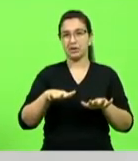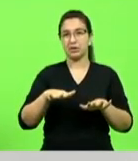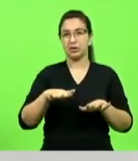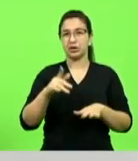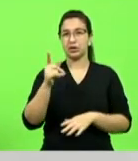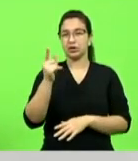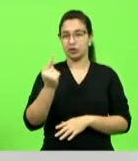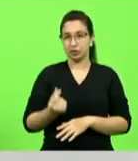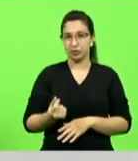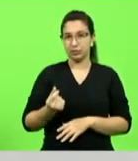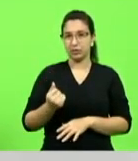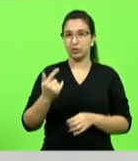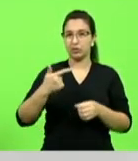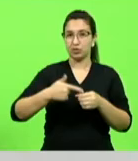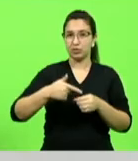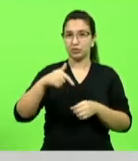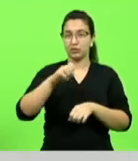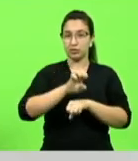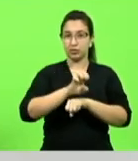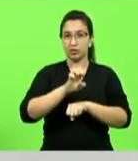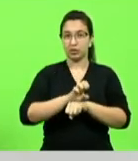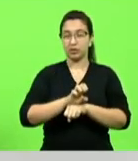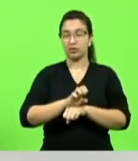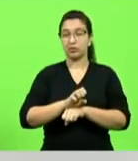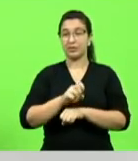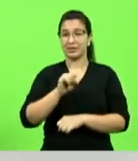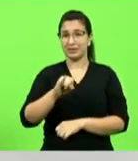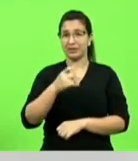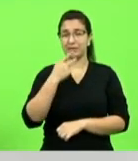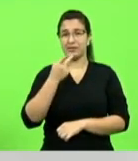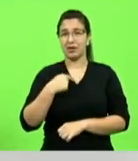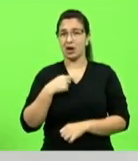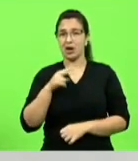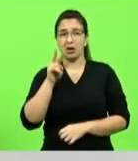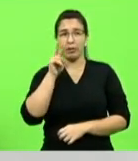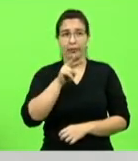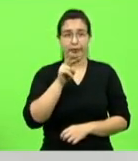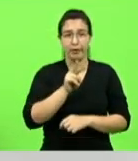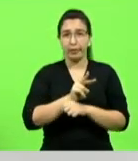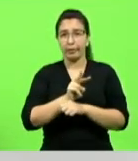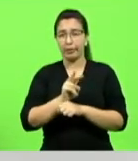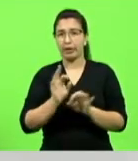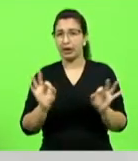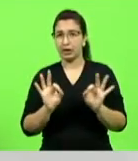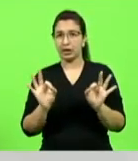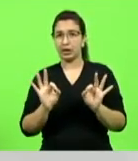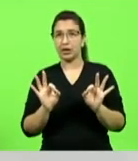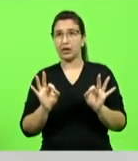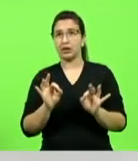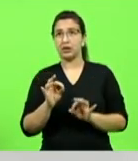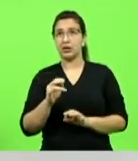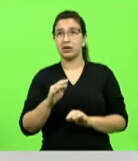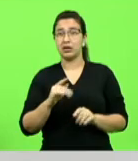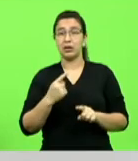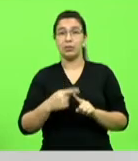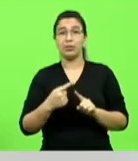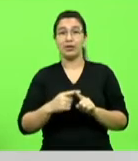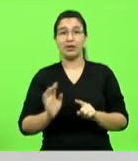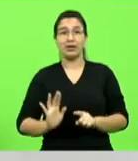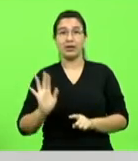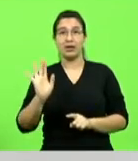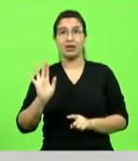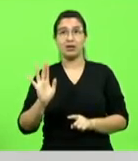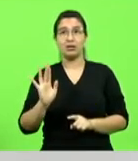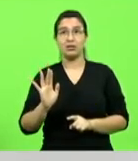então se você diz olha eu não vou acompanhar a pauta porque ela estaria mais cara automaticamente eu estou dizendo que quem vende o combustível